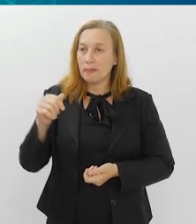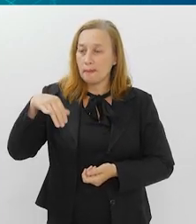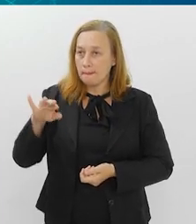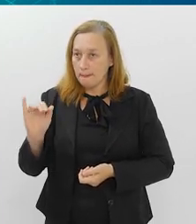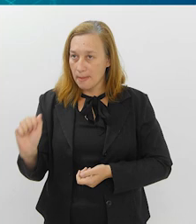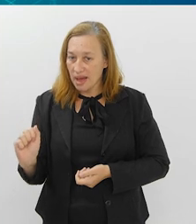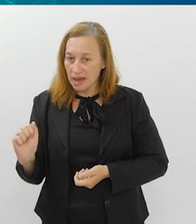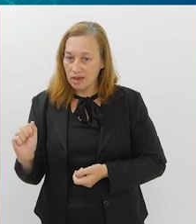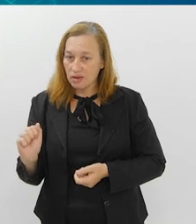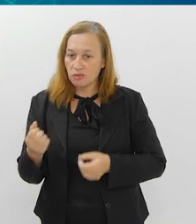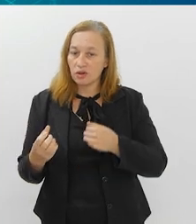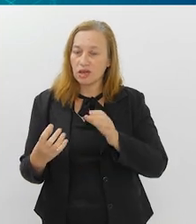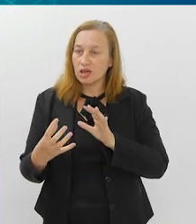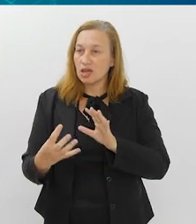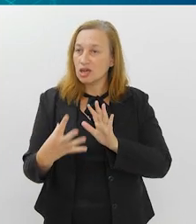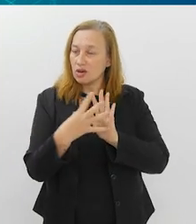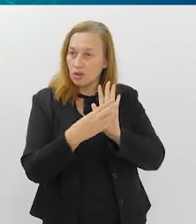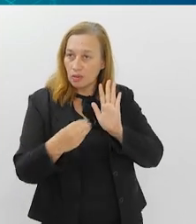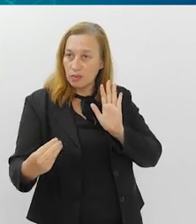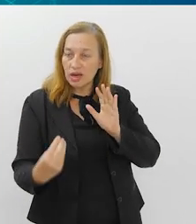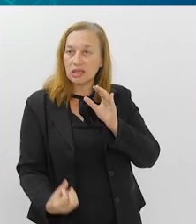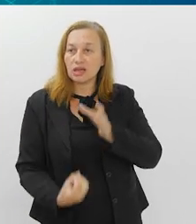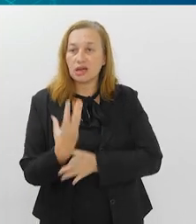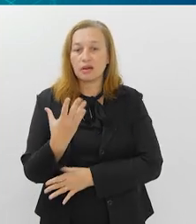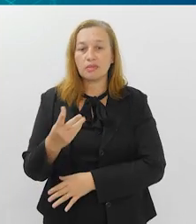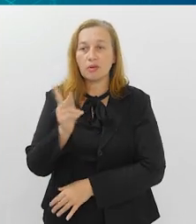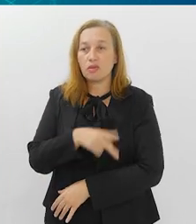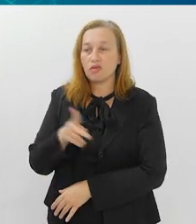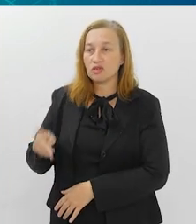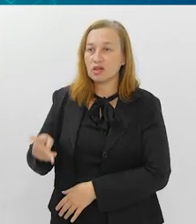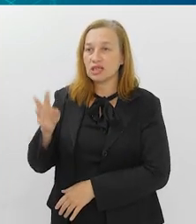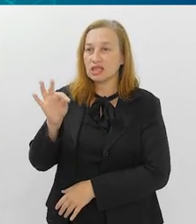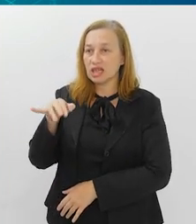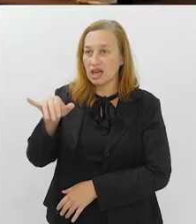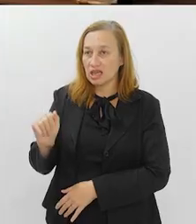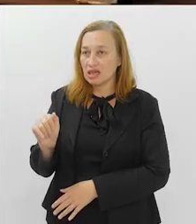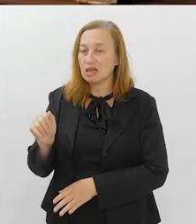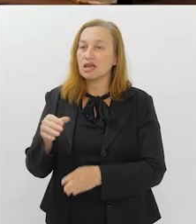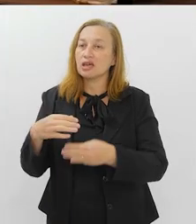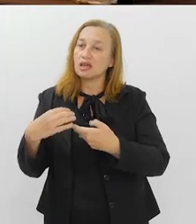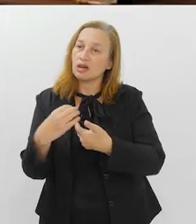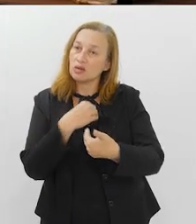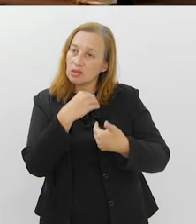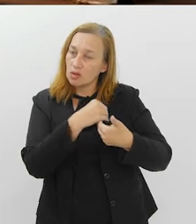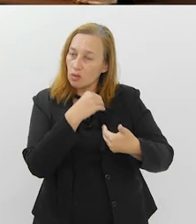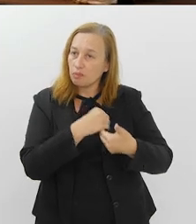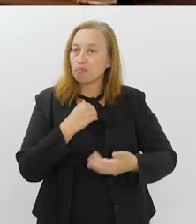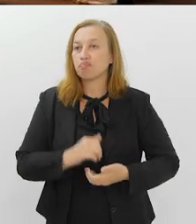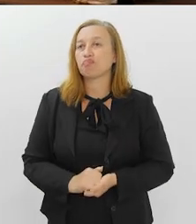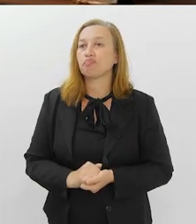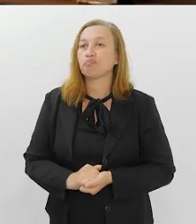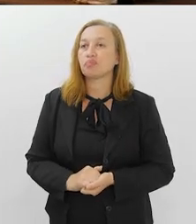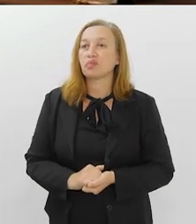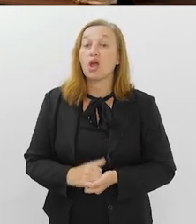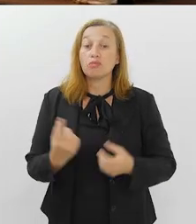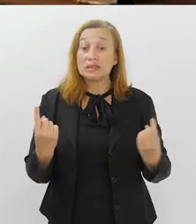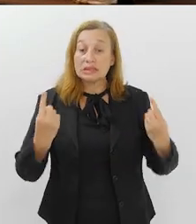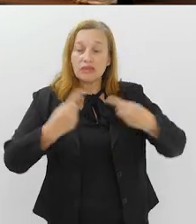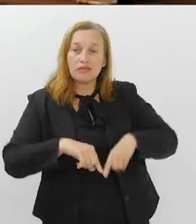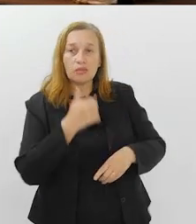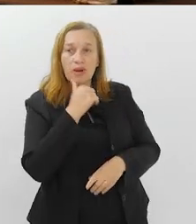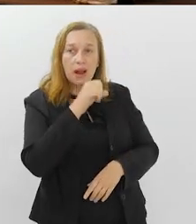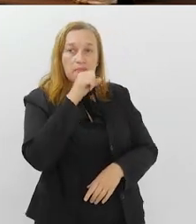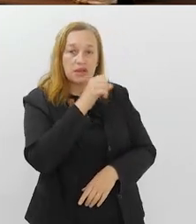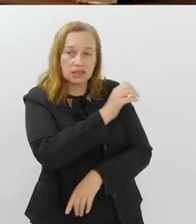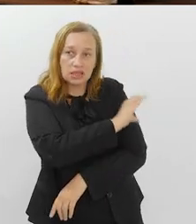Ele foi criado por imagem e semelhança. E a professora Tânia que me orientou. E eu fiz